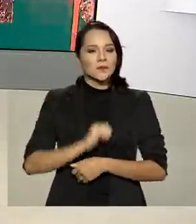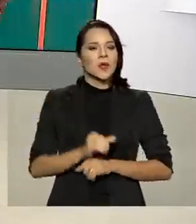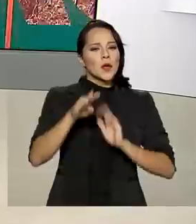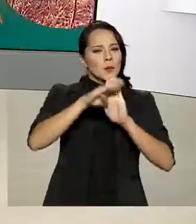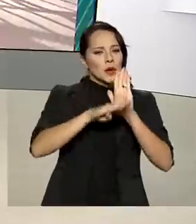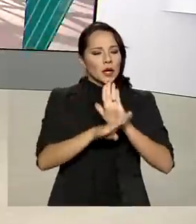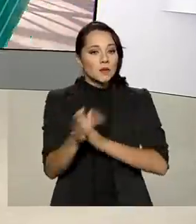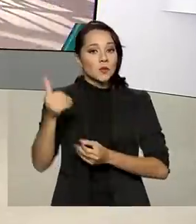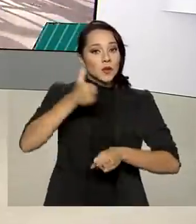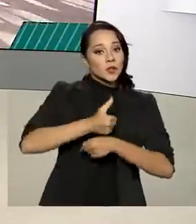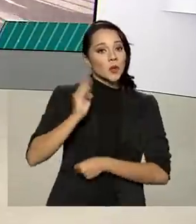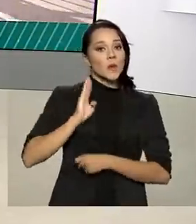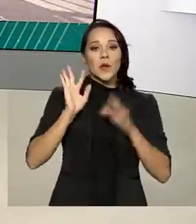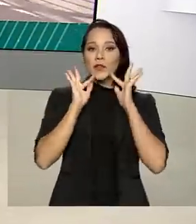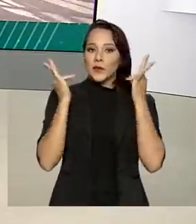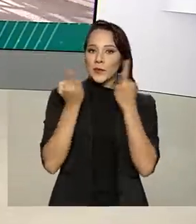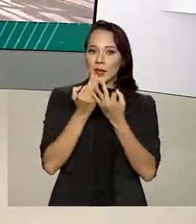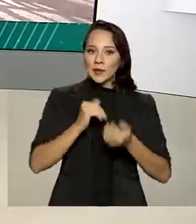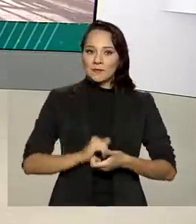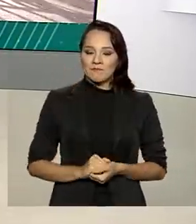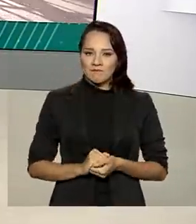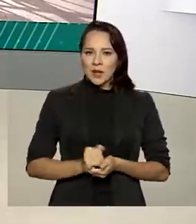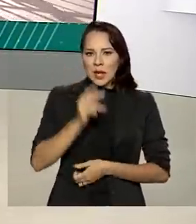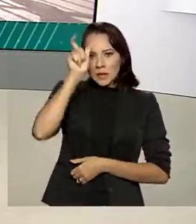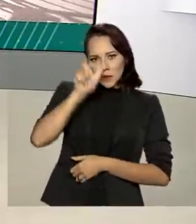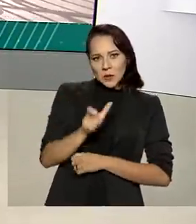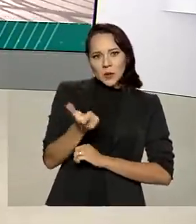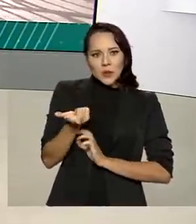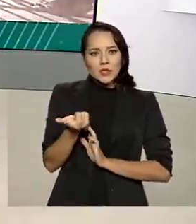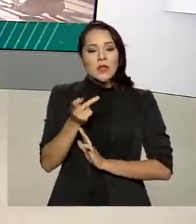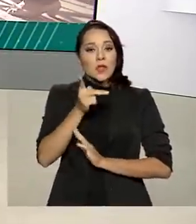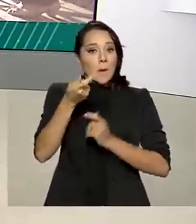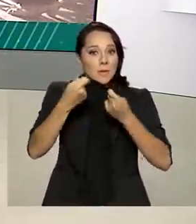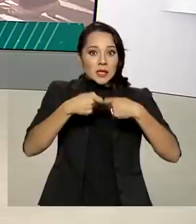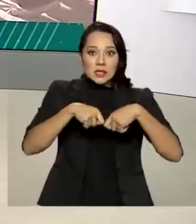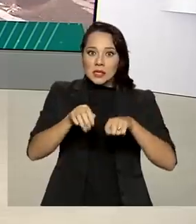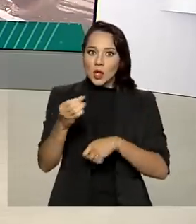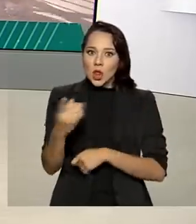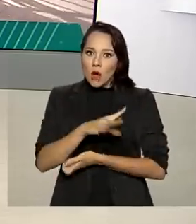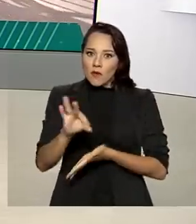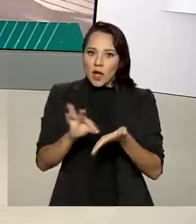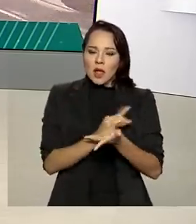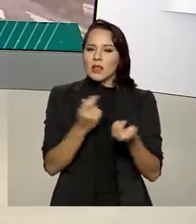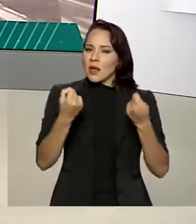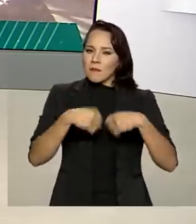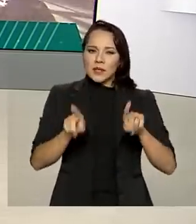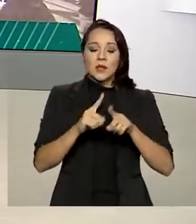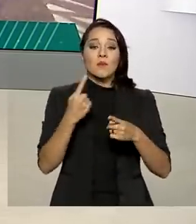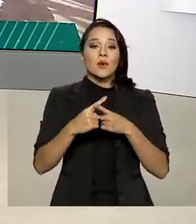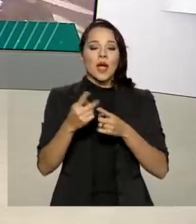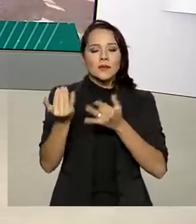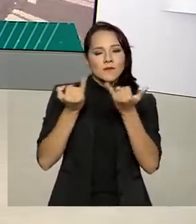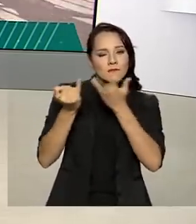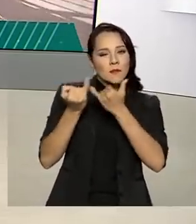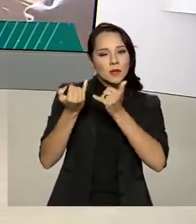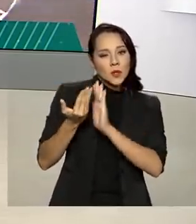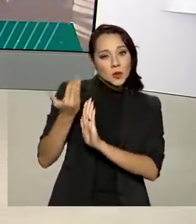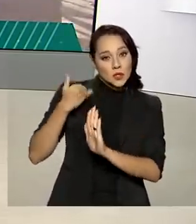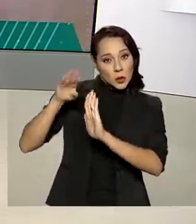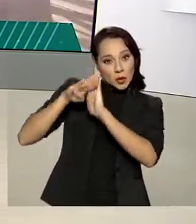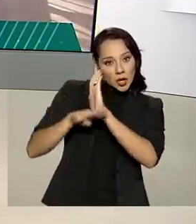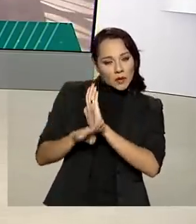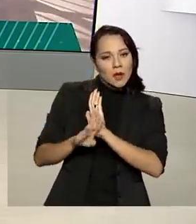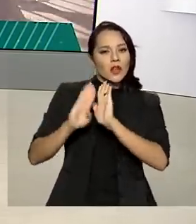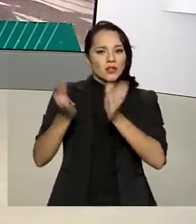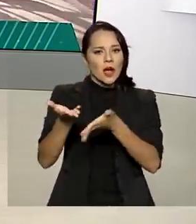programa que substitui o Bolsa Família. Os beneficiários não vão precisar fazer um novo cadastro, porque os dados do antigo programa